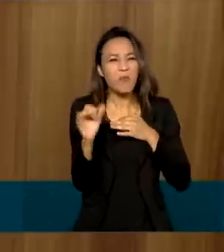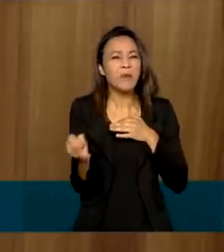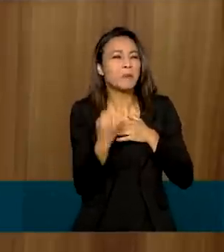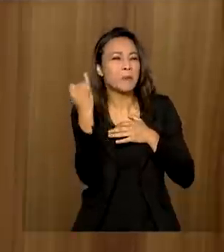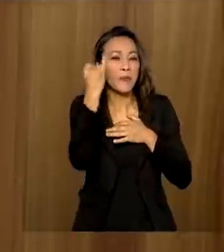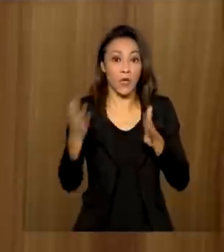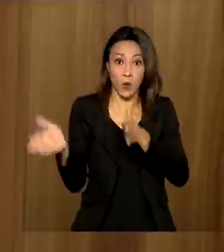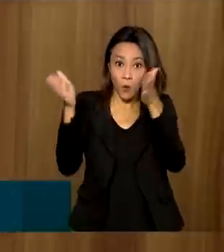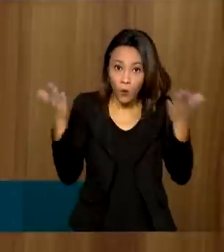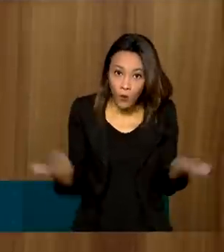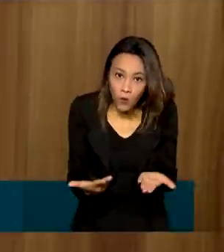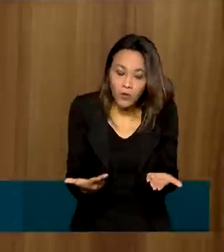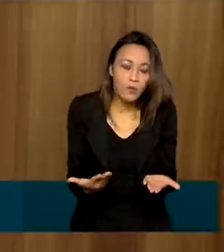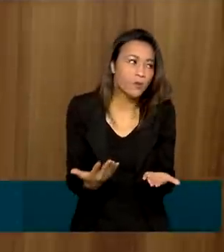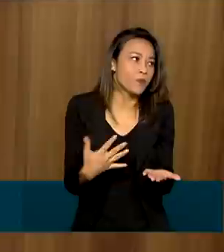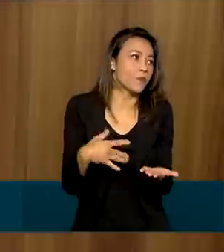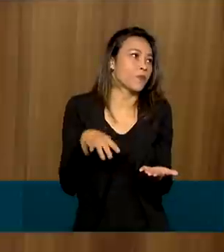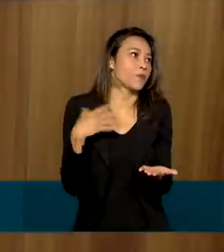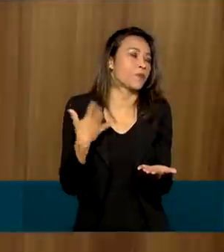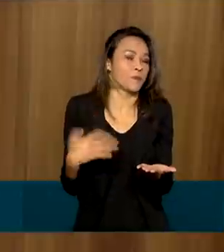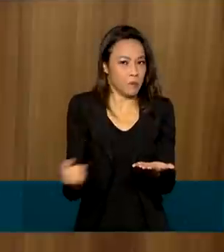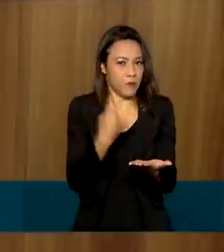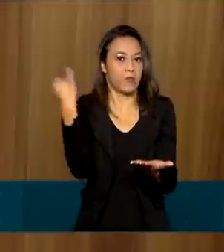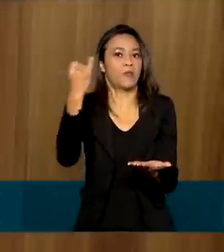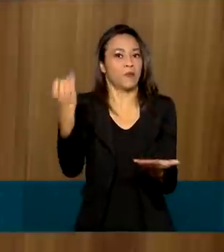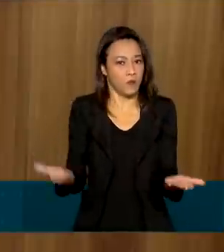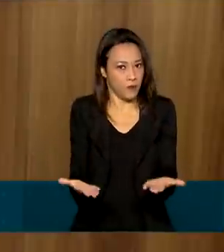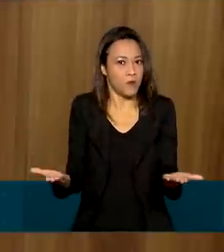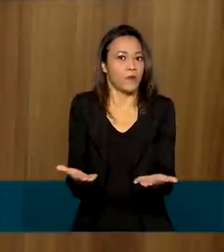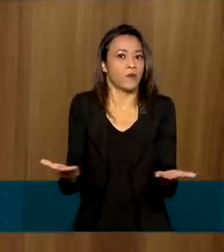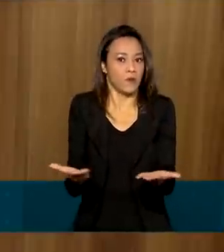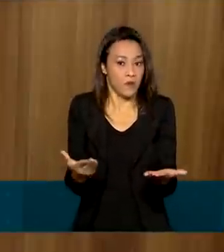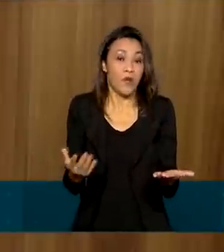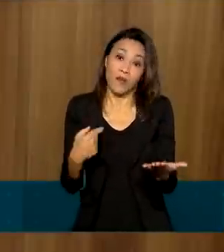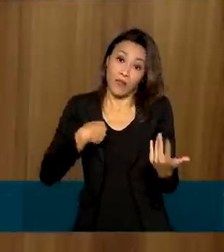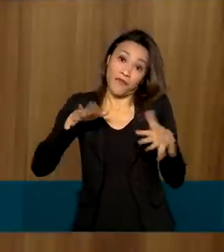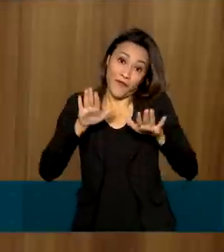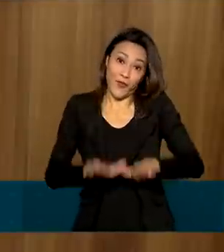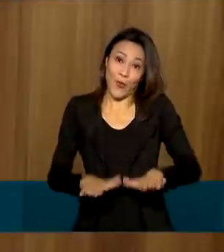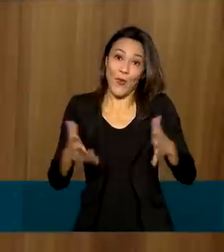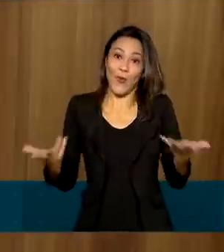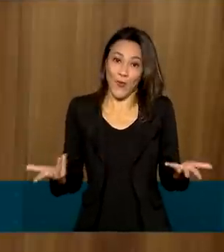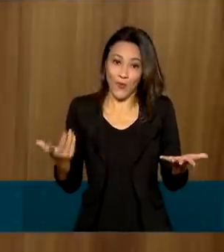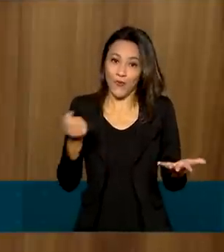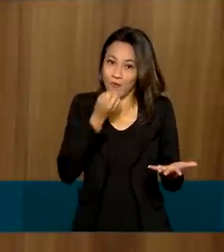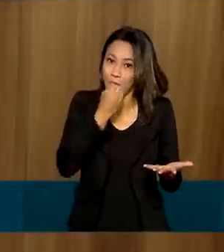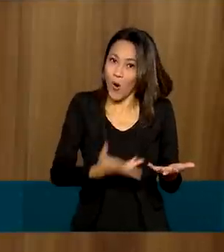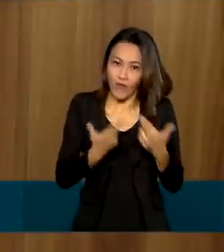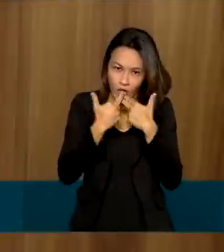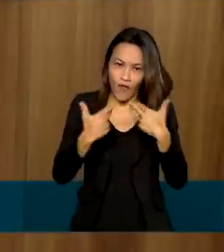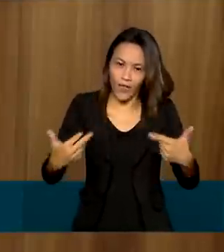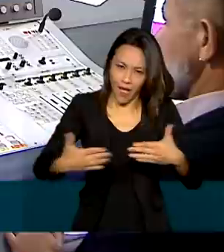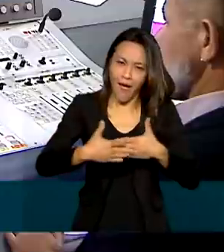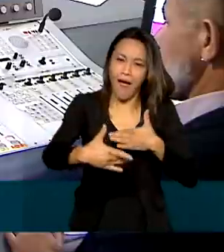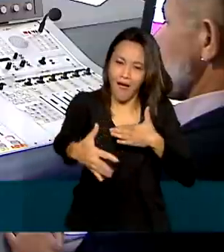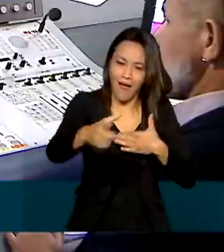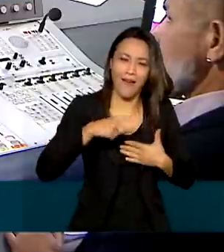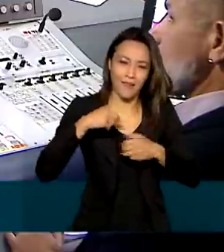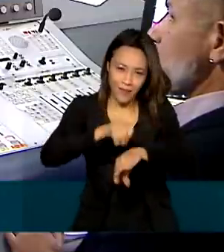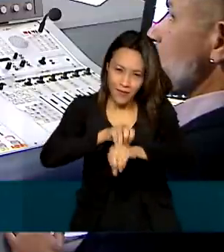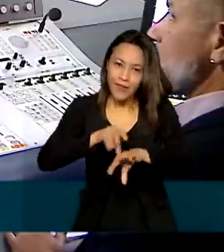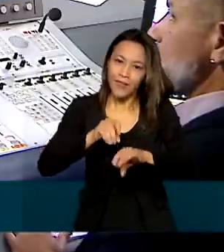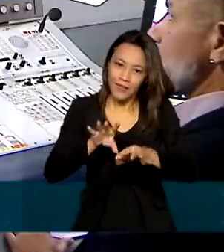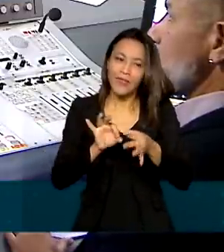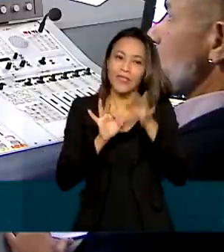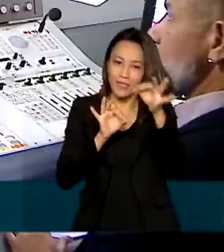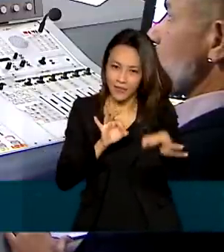uma ferramenta essencial. Então, eu creio que ela veio para ficar e nós vamos ter mais novidades aí para frente. É claro que